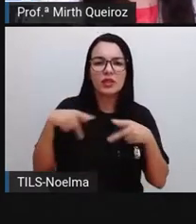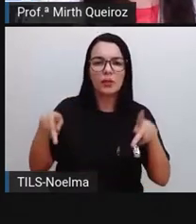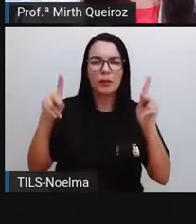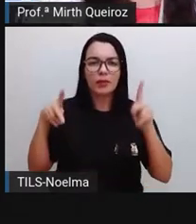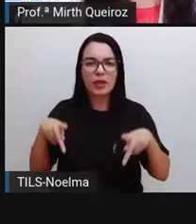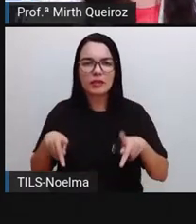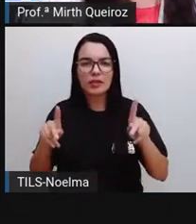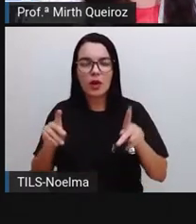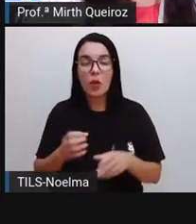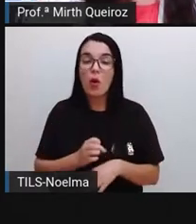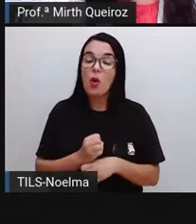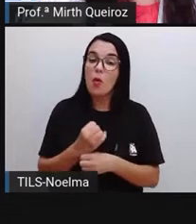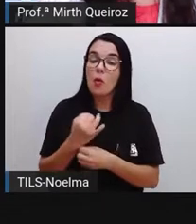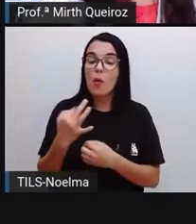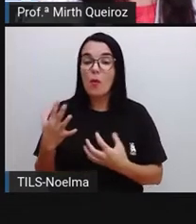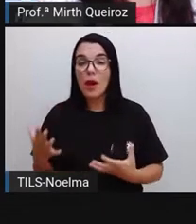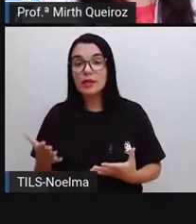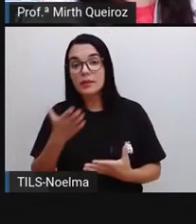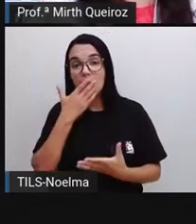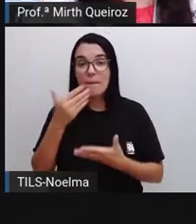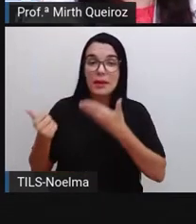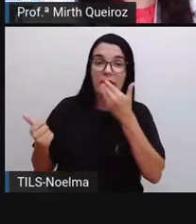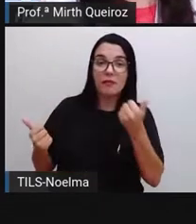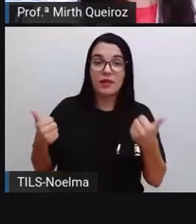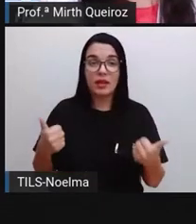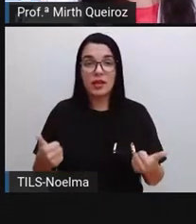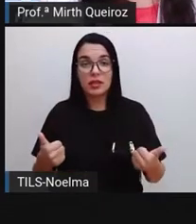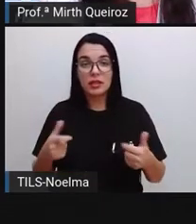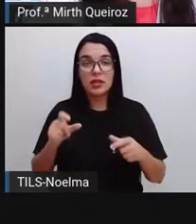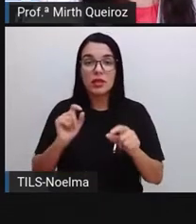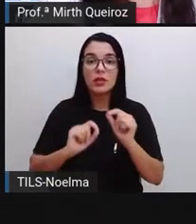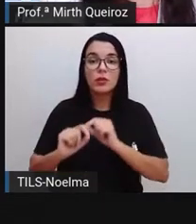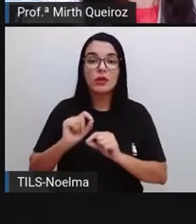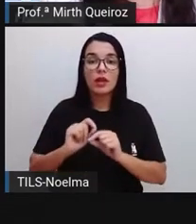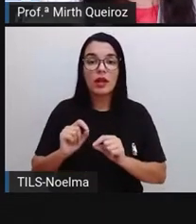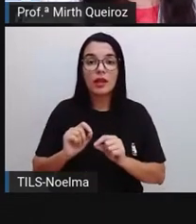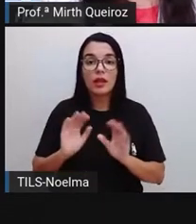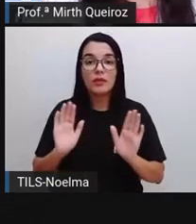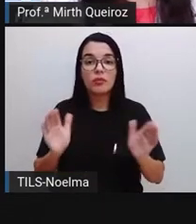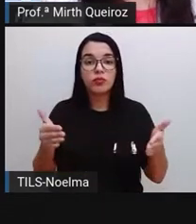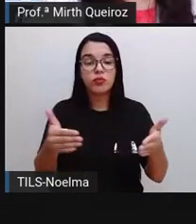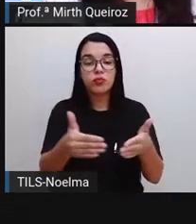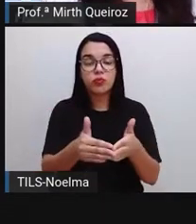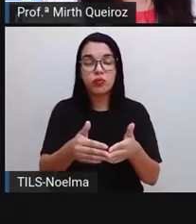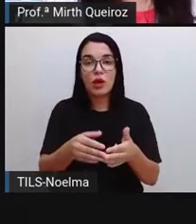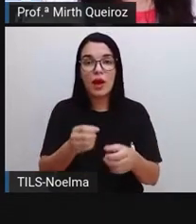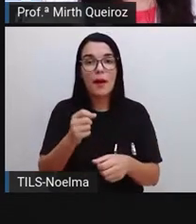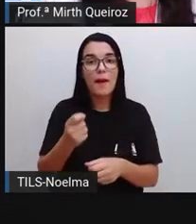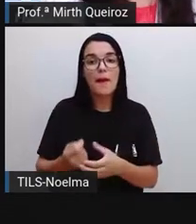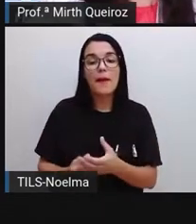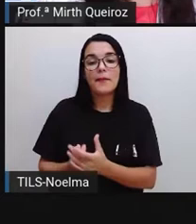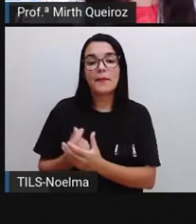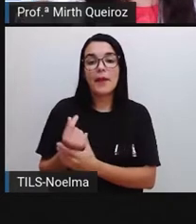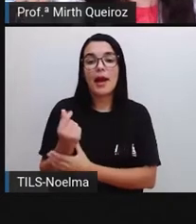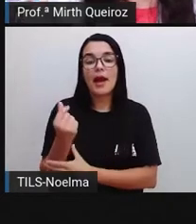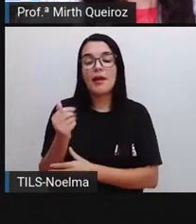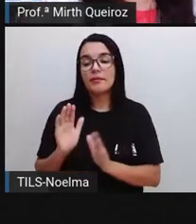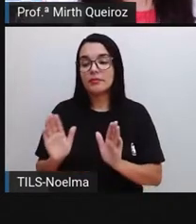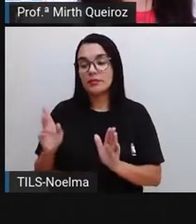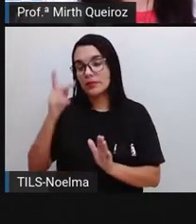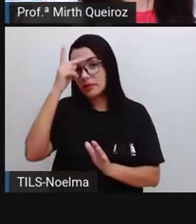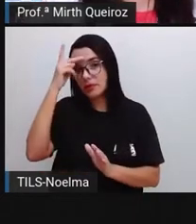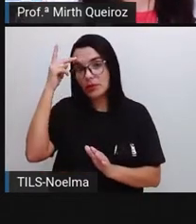preferências e para onde destinam a maior parte do que ganham, né? Do que os seus